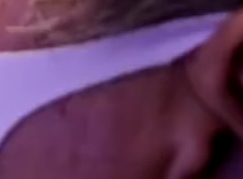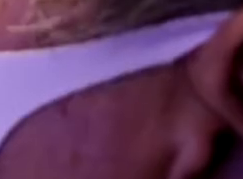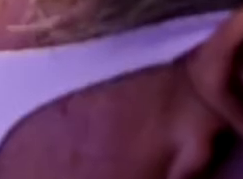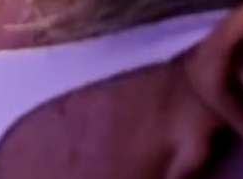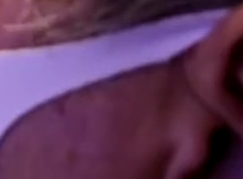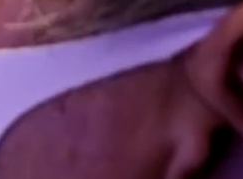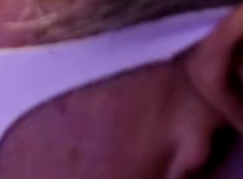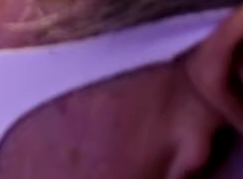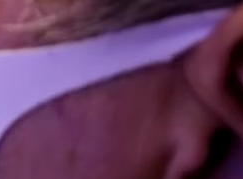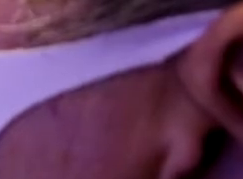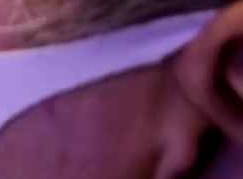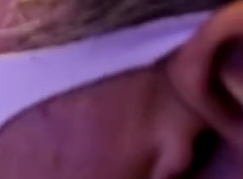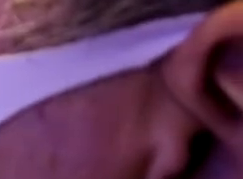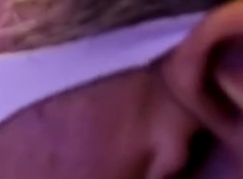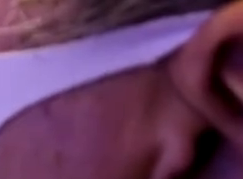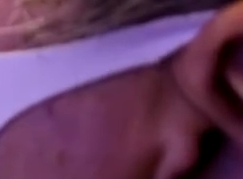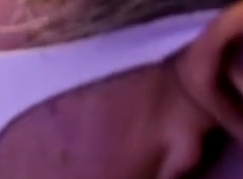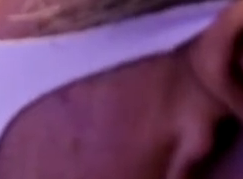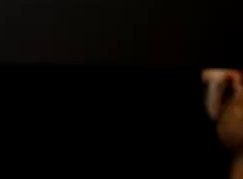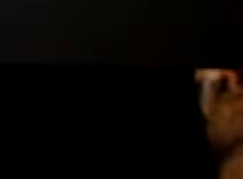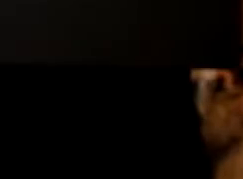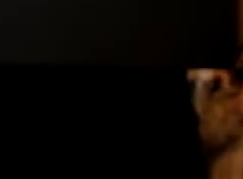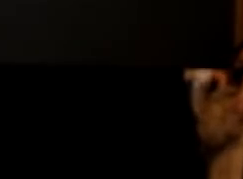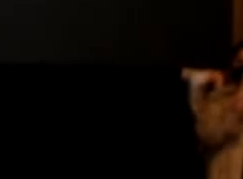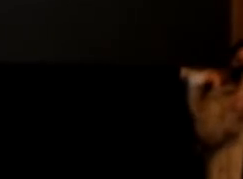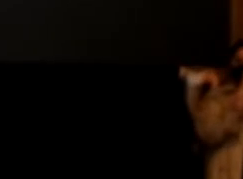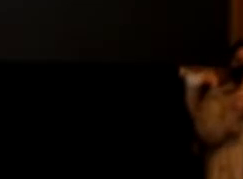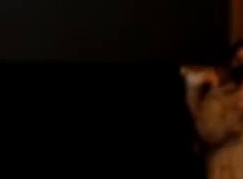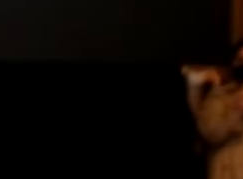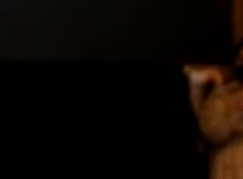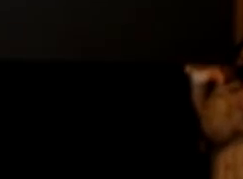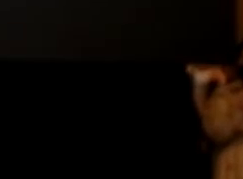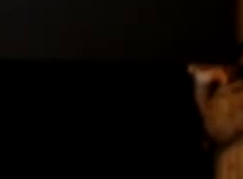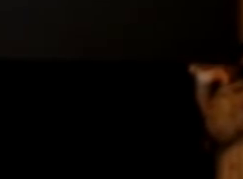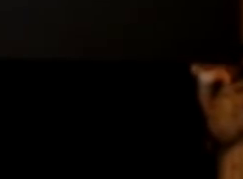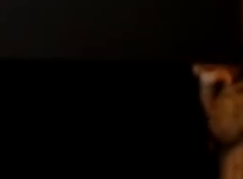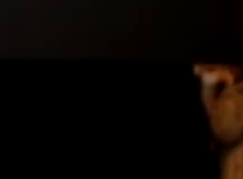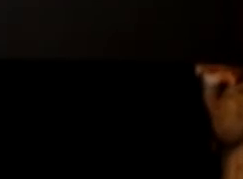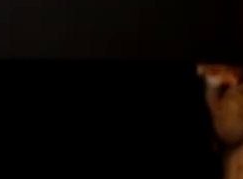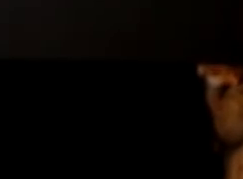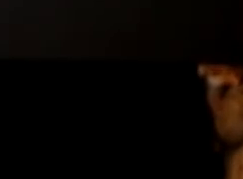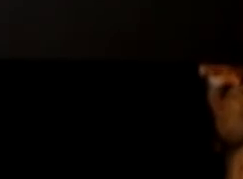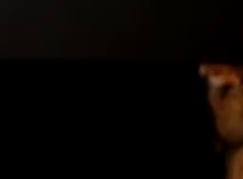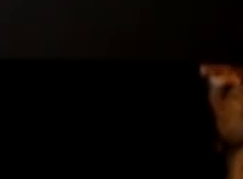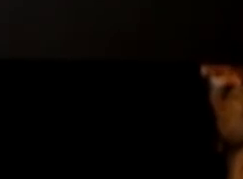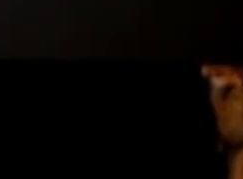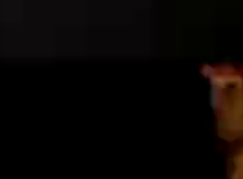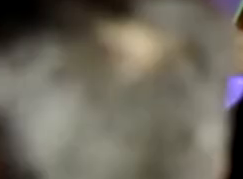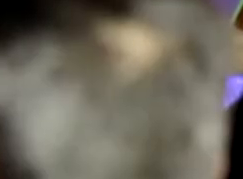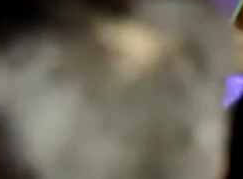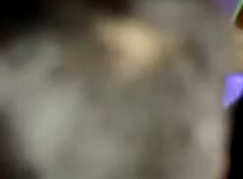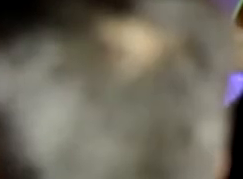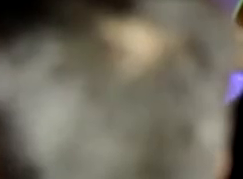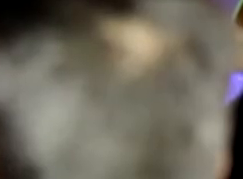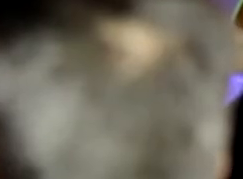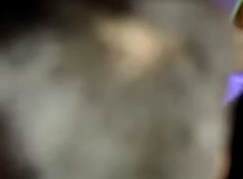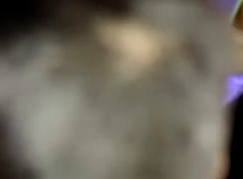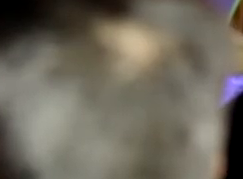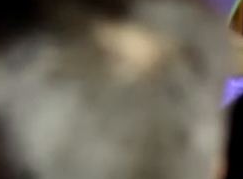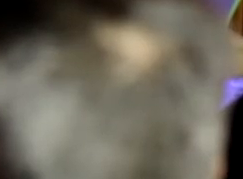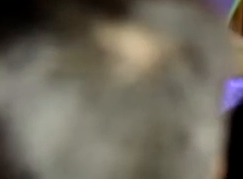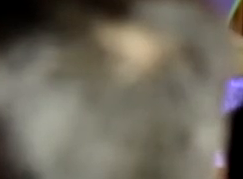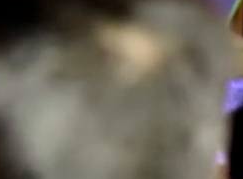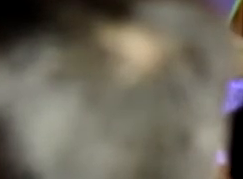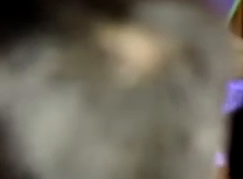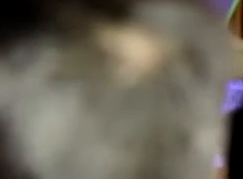Com o objetivo de qualificar o atendimento e ampliar o acesso dos gaúchos ao Sistema Único de Saúde, o Governo do Estado